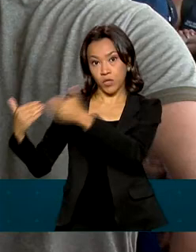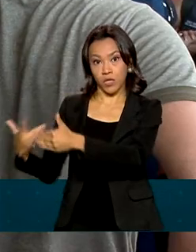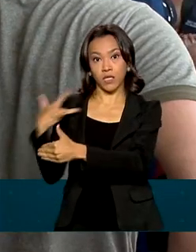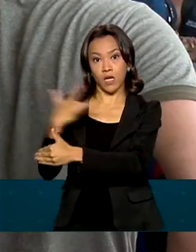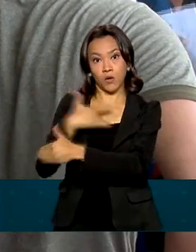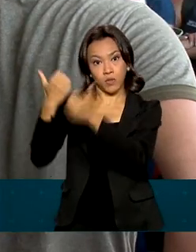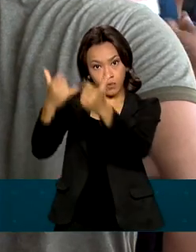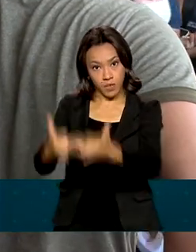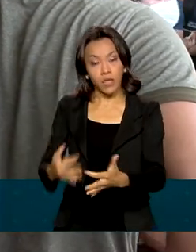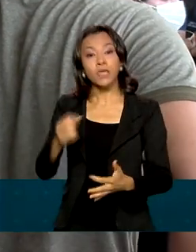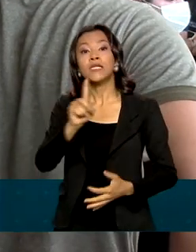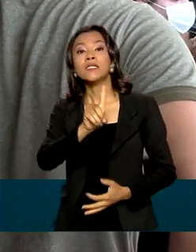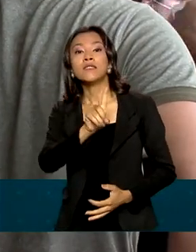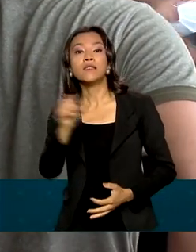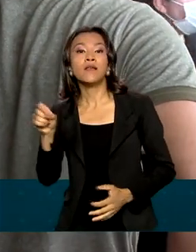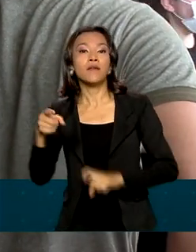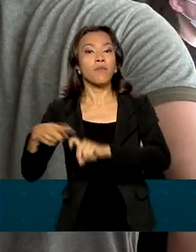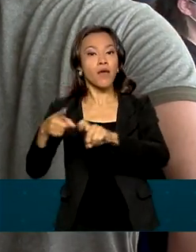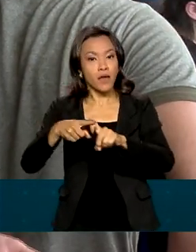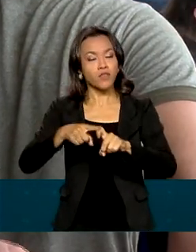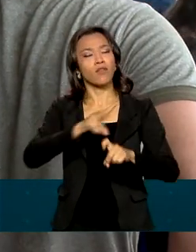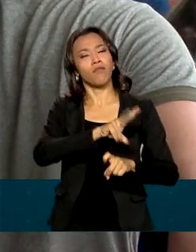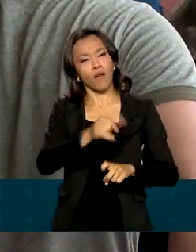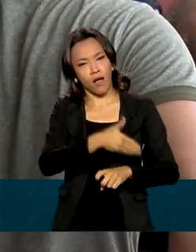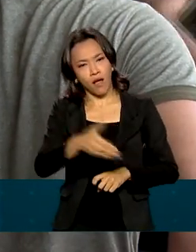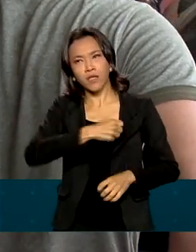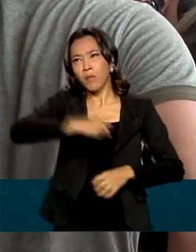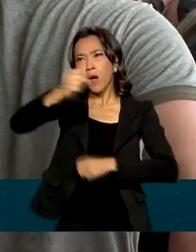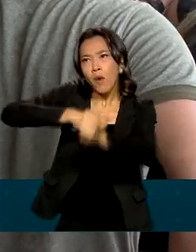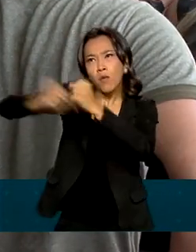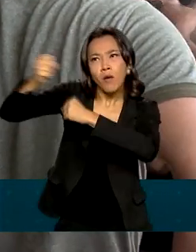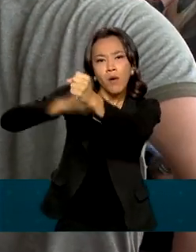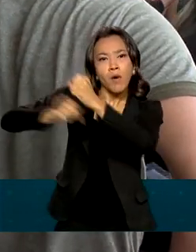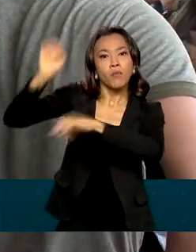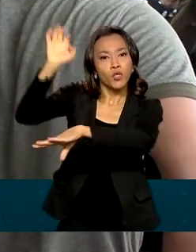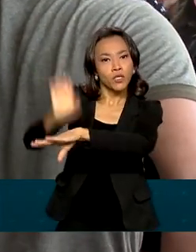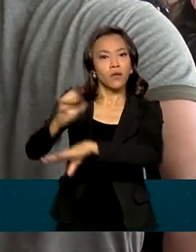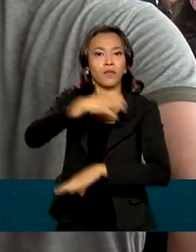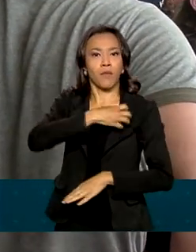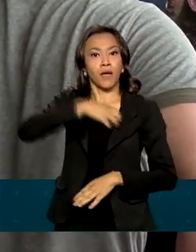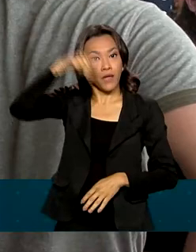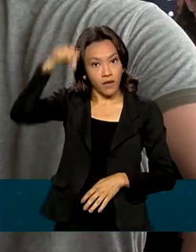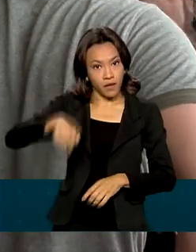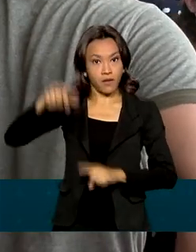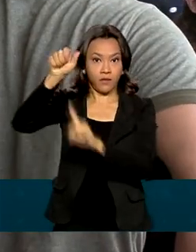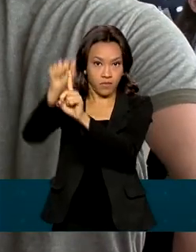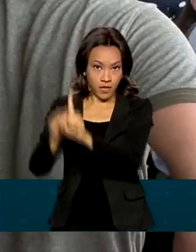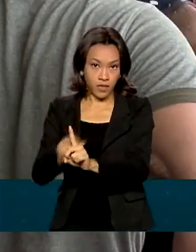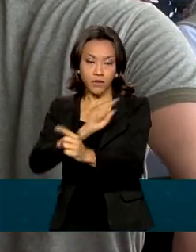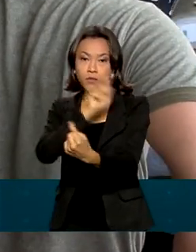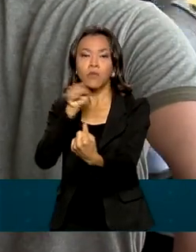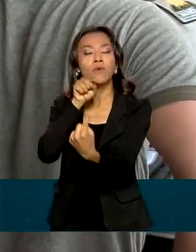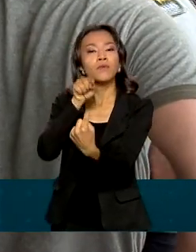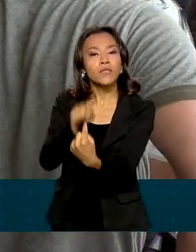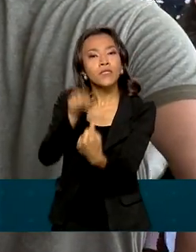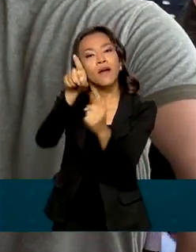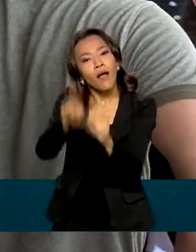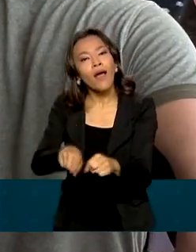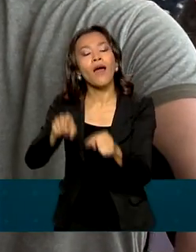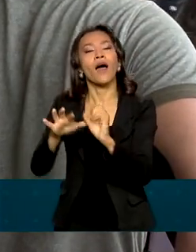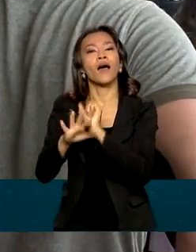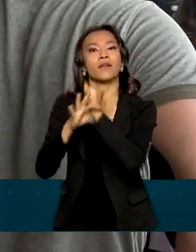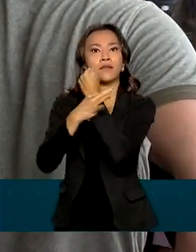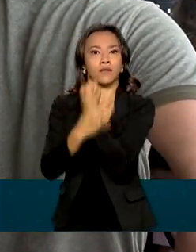de 100 médicos devem ser encaminhados aqui para a Bahia ainda este mês. O objetivo é garantir o